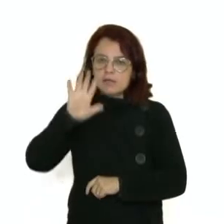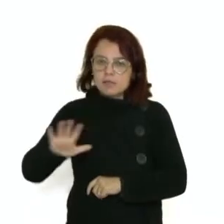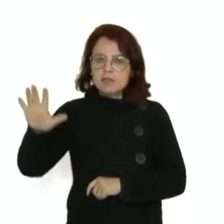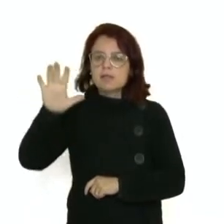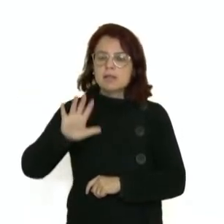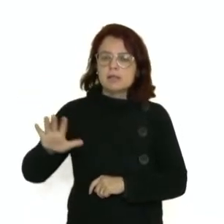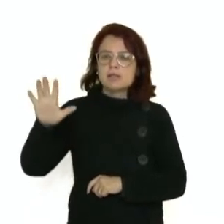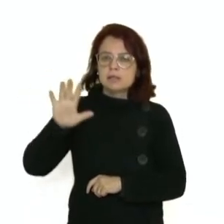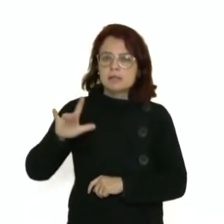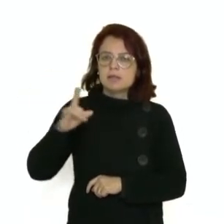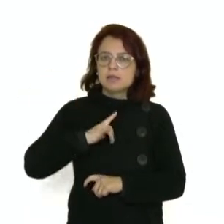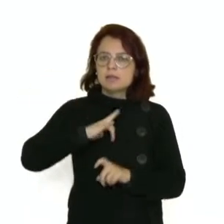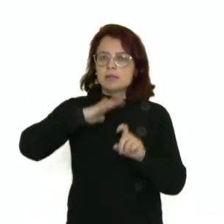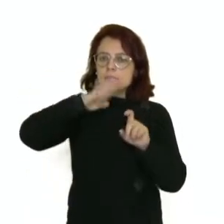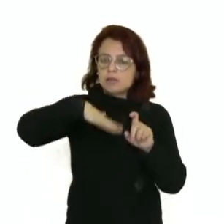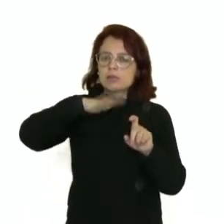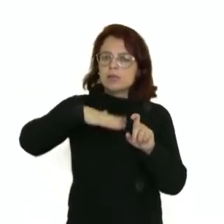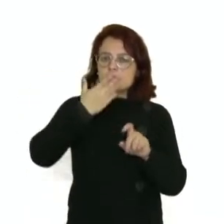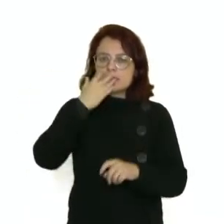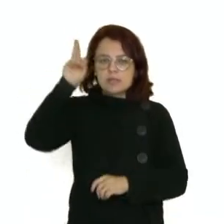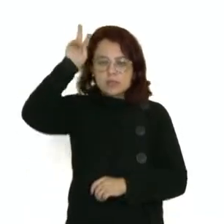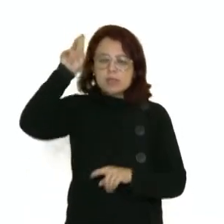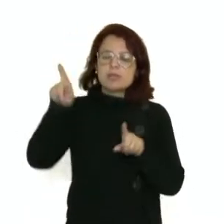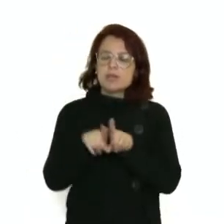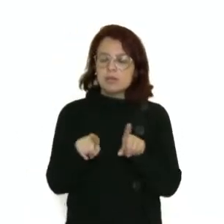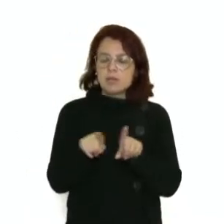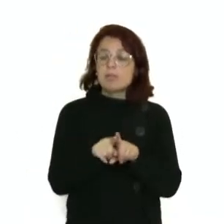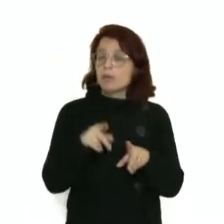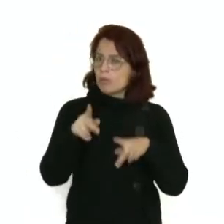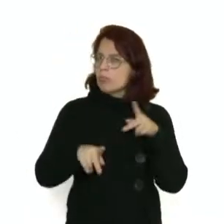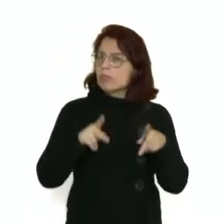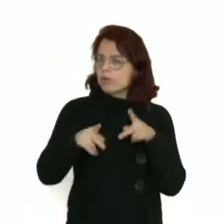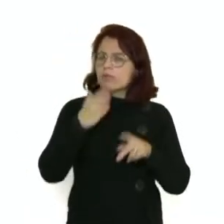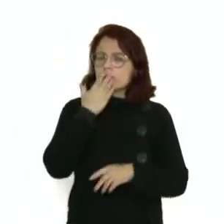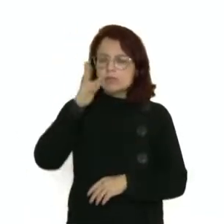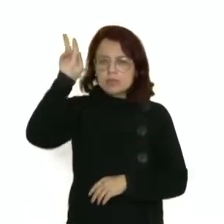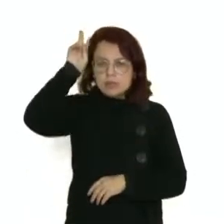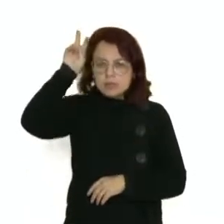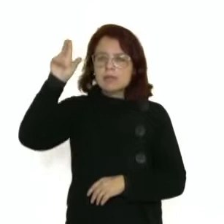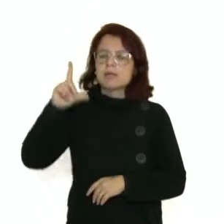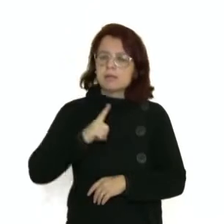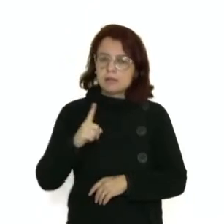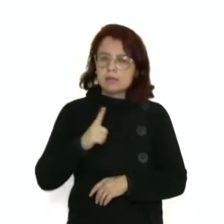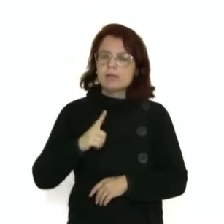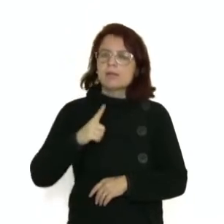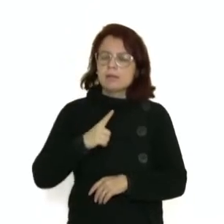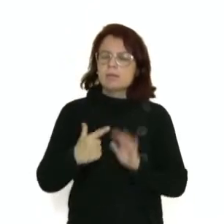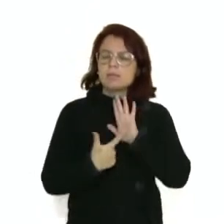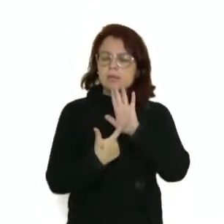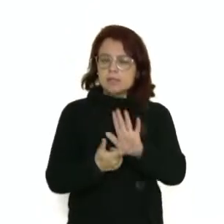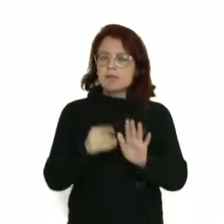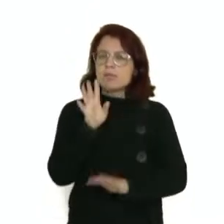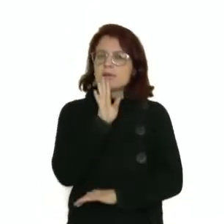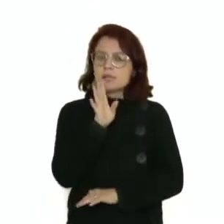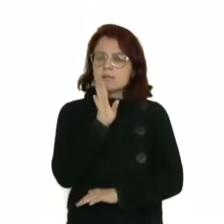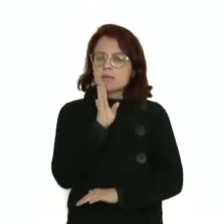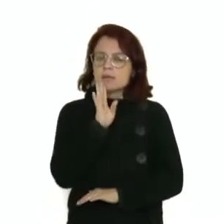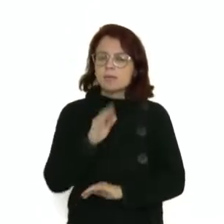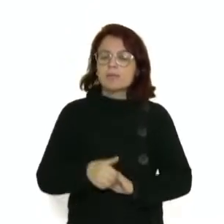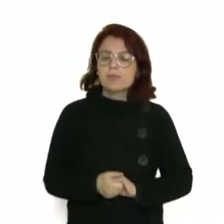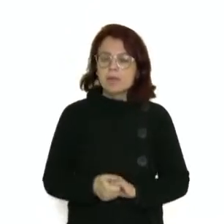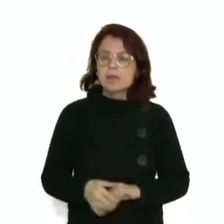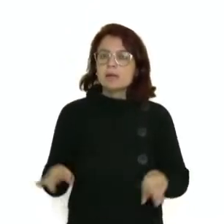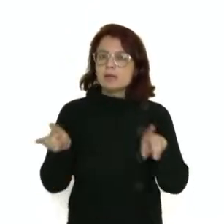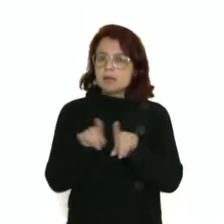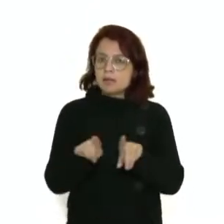existem mitologias indígenas. Os povos indígenas, assim como outras sociedades, também transmitem seus conhecimentos. E